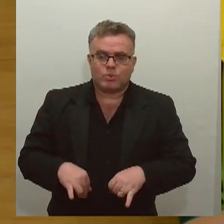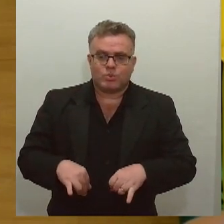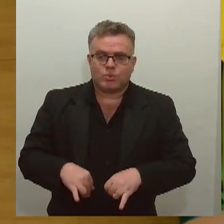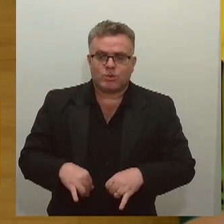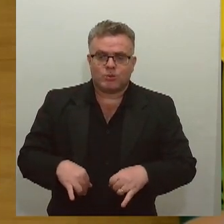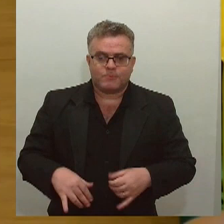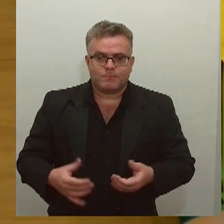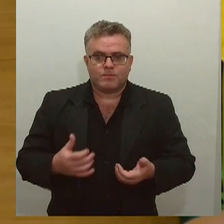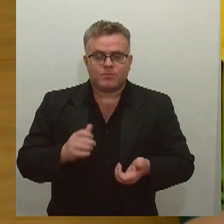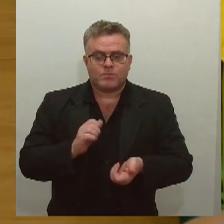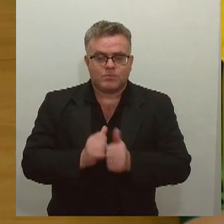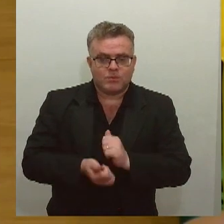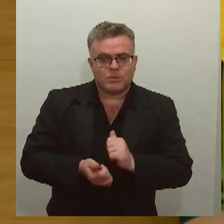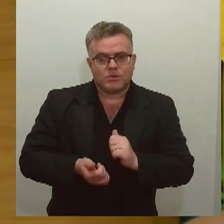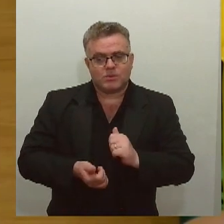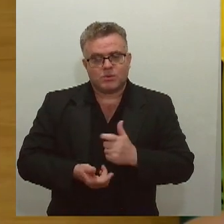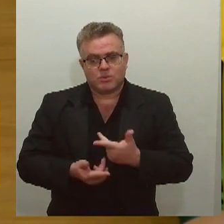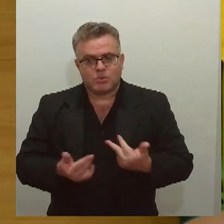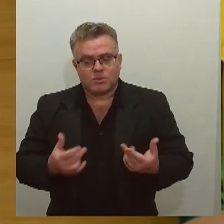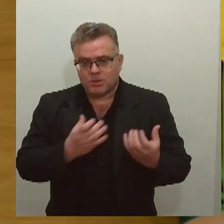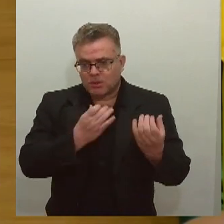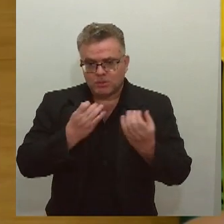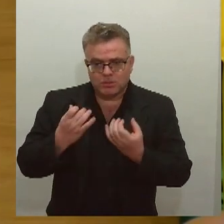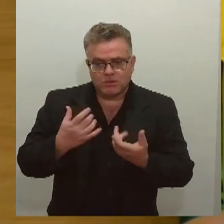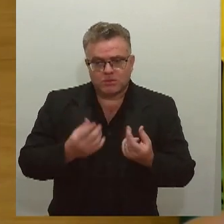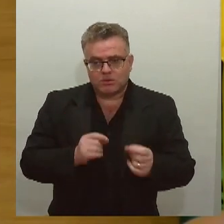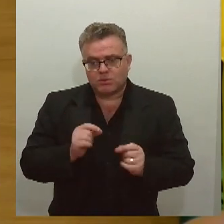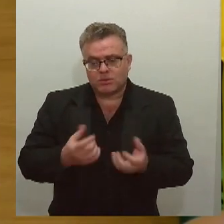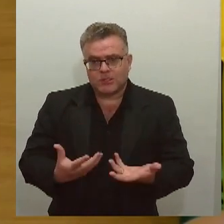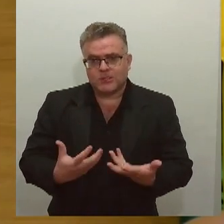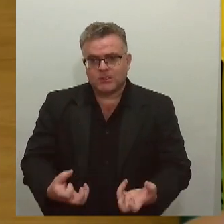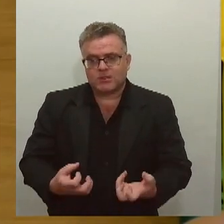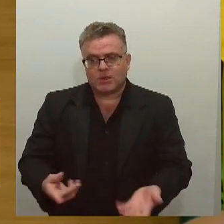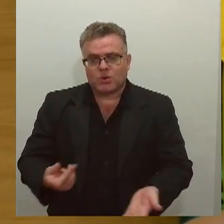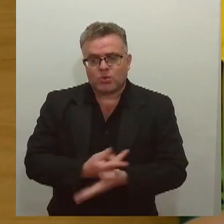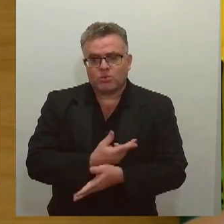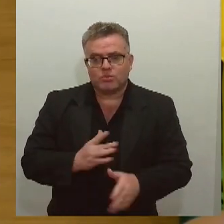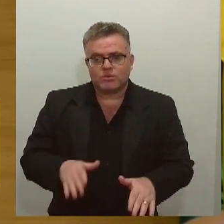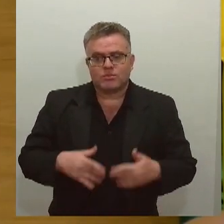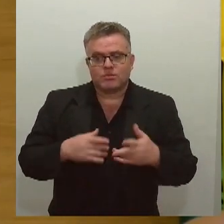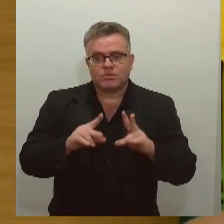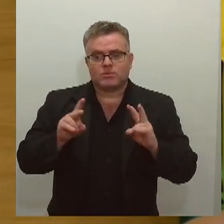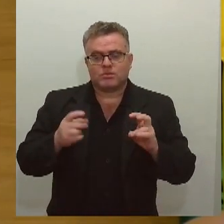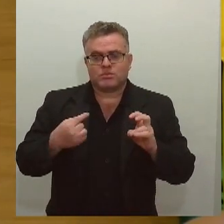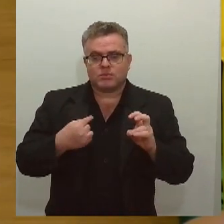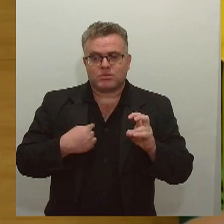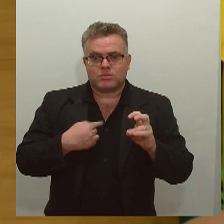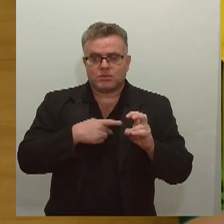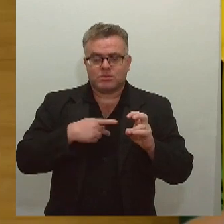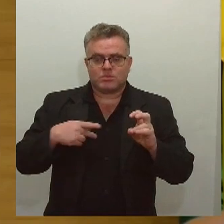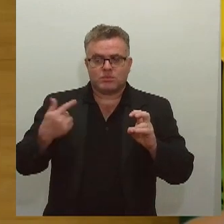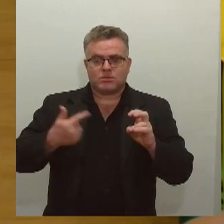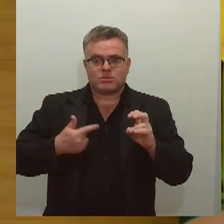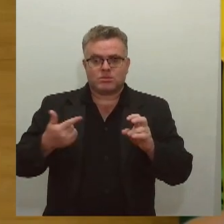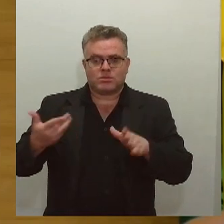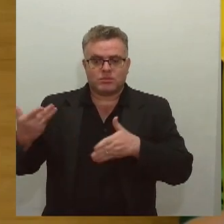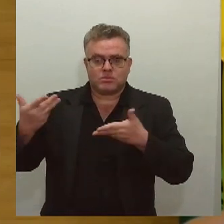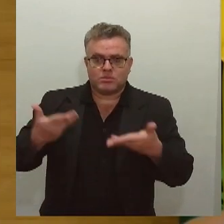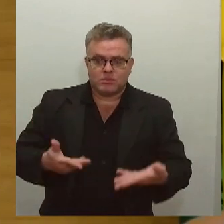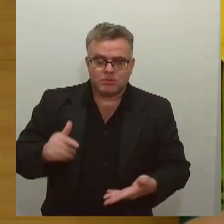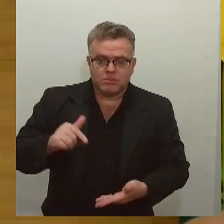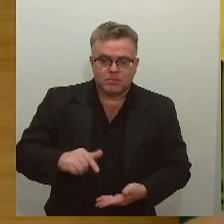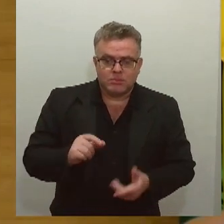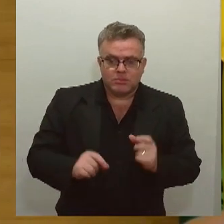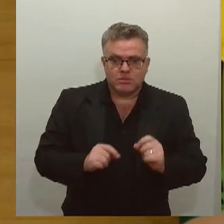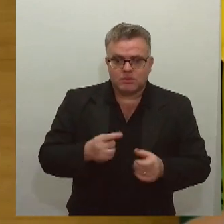de tudo que eles fazem lá devido à seca. Então ele escolheu esse tema e eu como vice-presidente propus que a visita técnica fosse feita aqui no